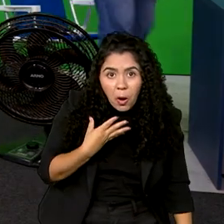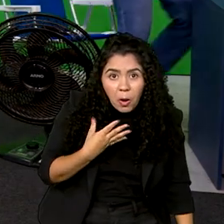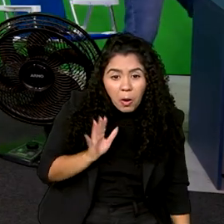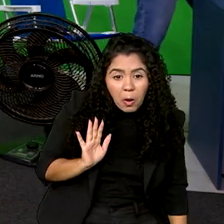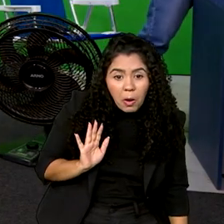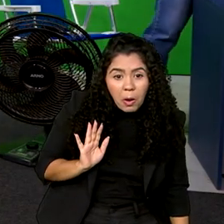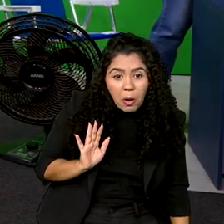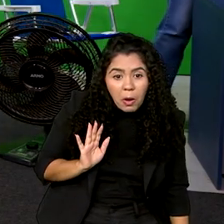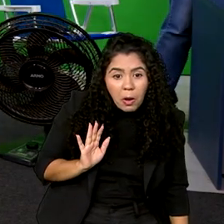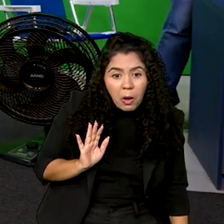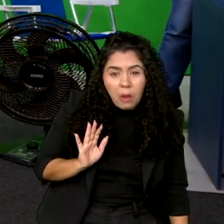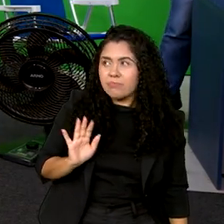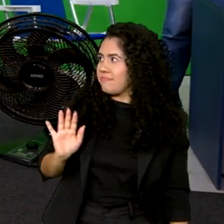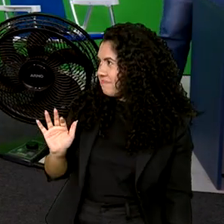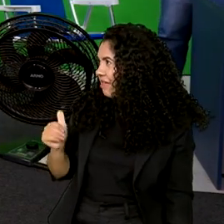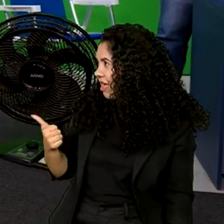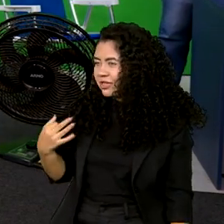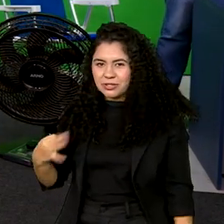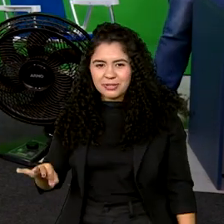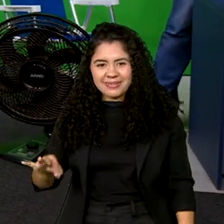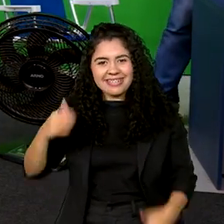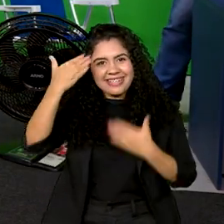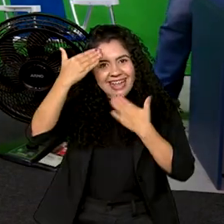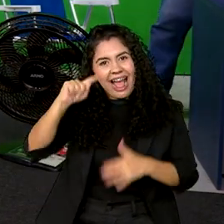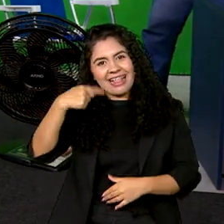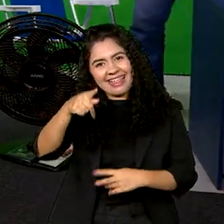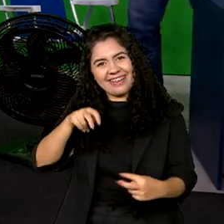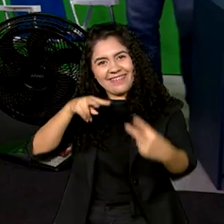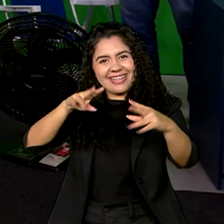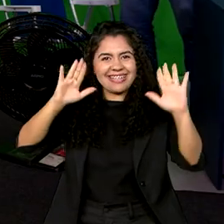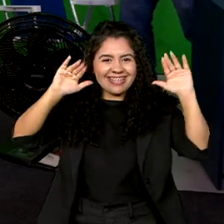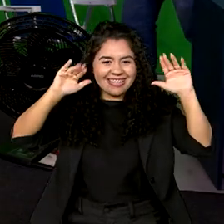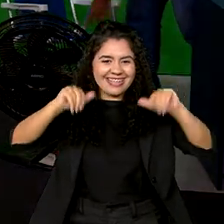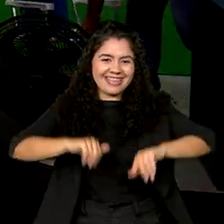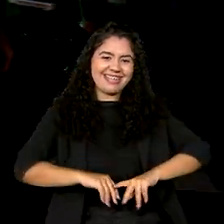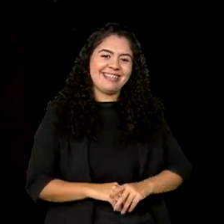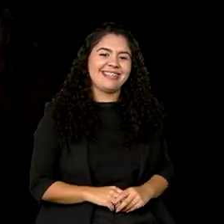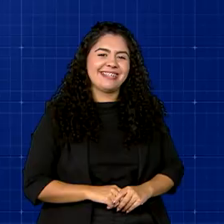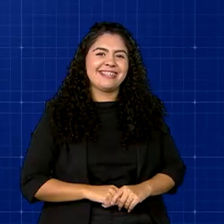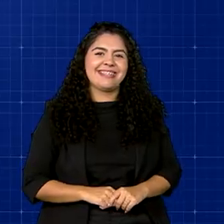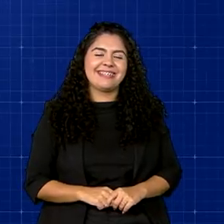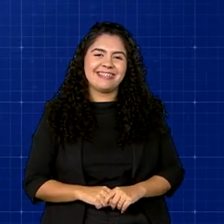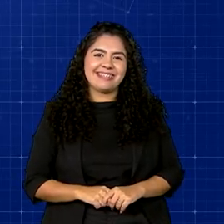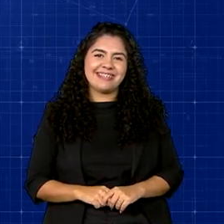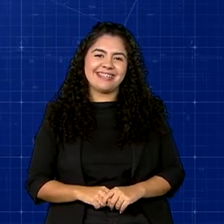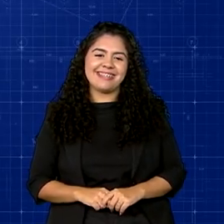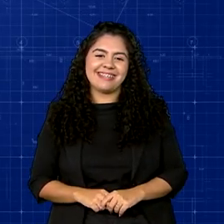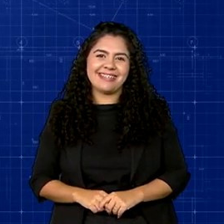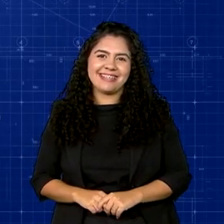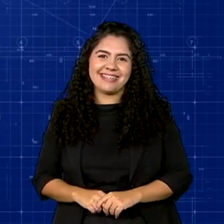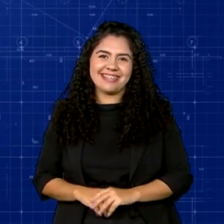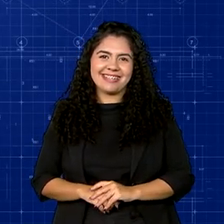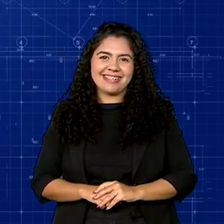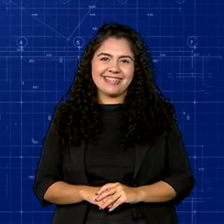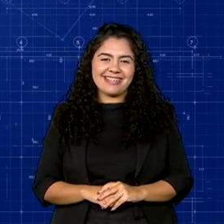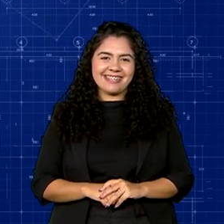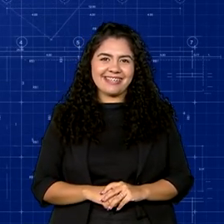Ok, valeu! É isso? Valeu! Até a próxima, gente! Obrigado, viu? Até mais! Tchau, tchau!